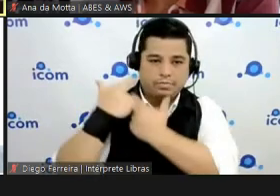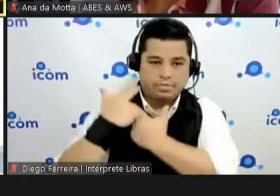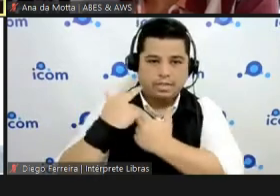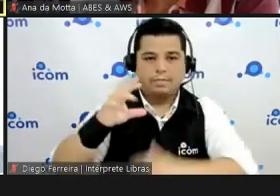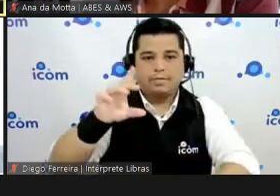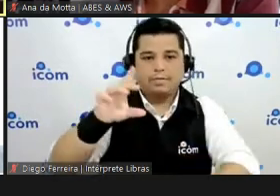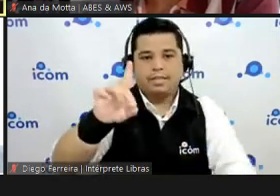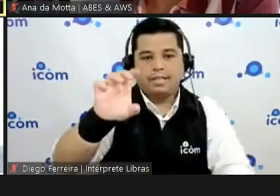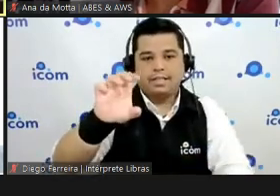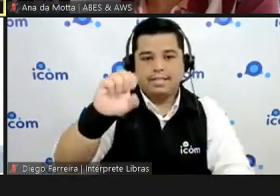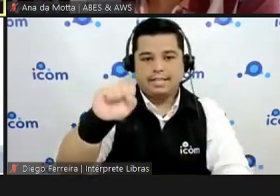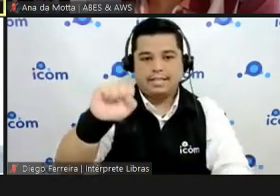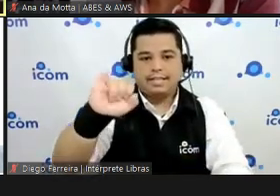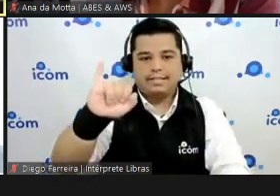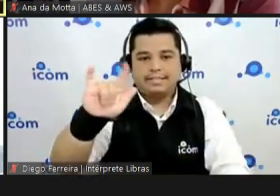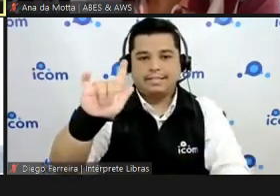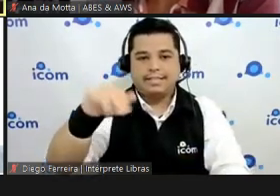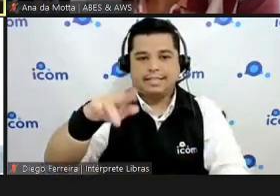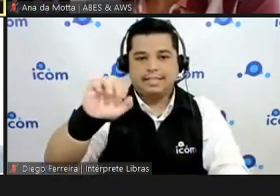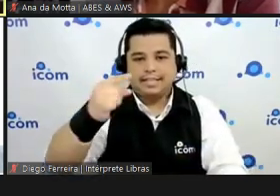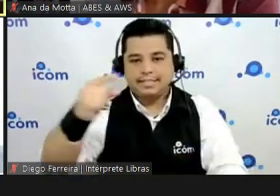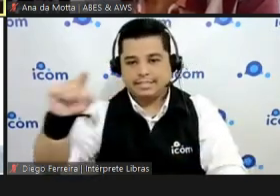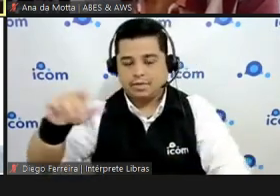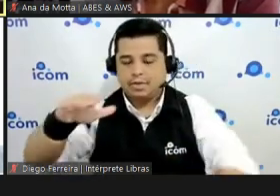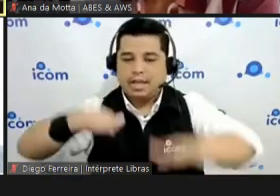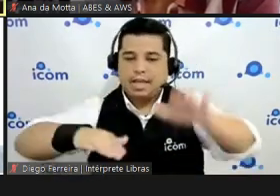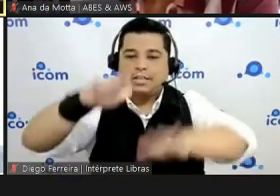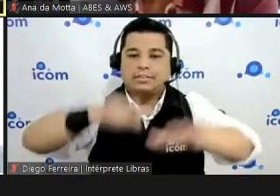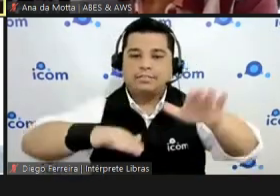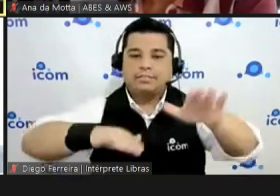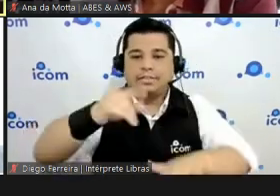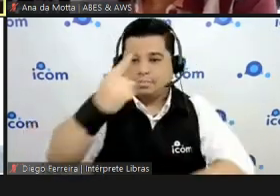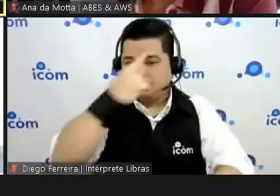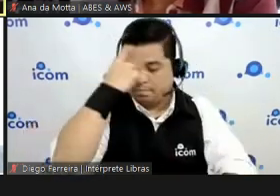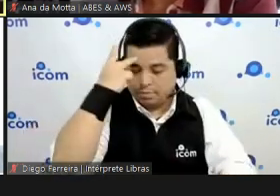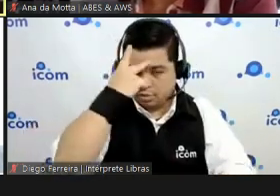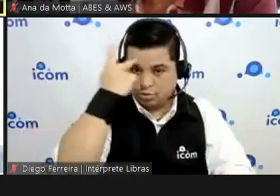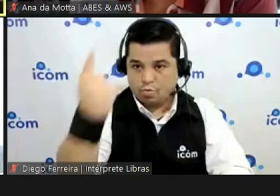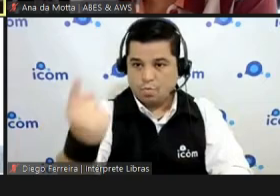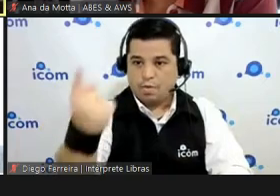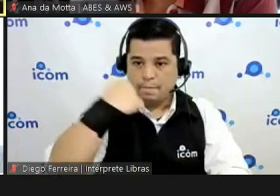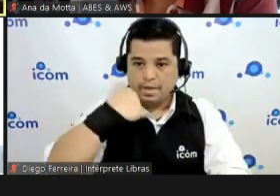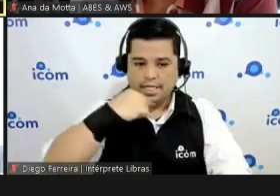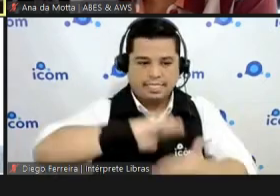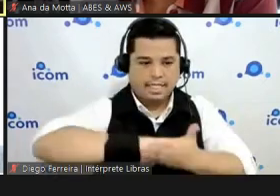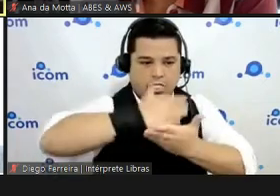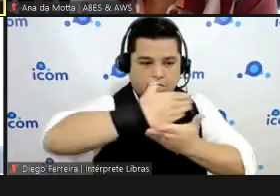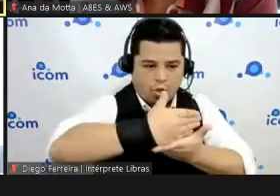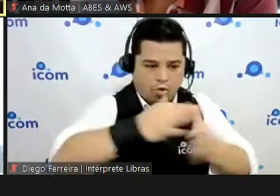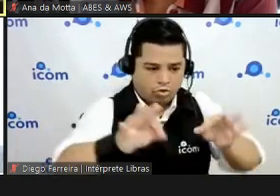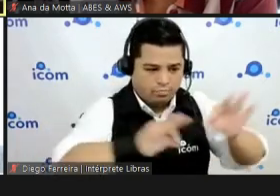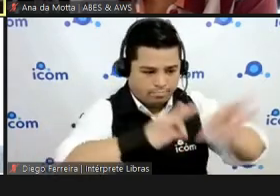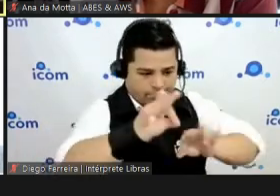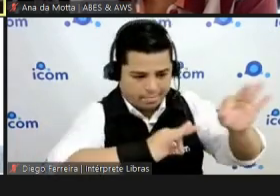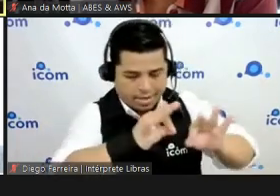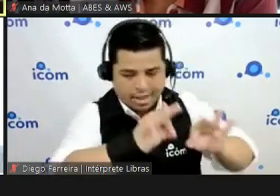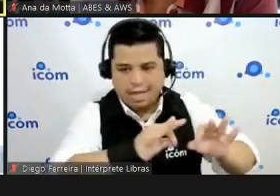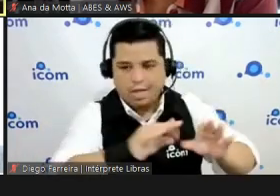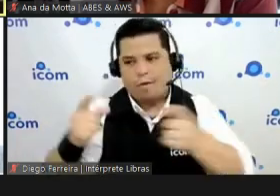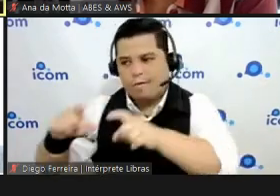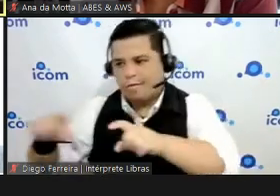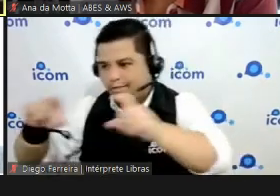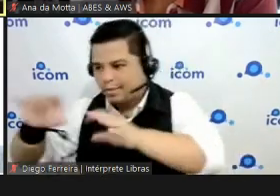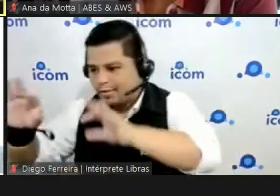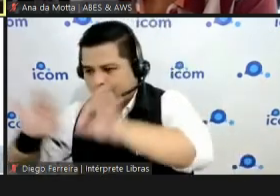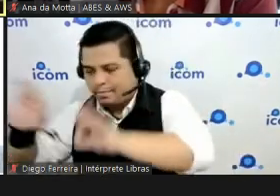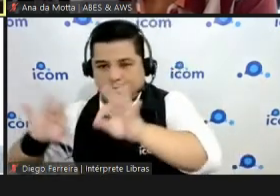montado, traz o PC montado, a vai fazer teste. Agora, não vem para cá, a gente, eu não contratei